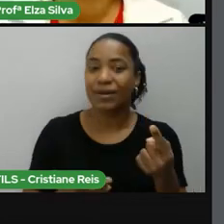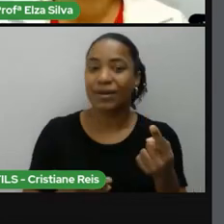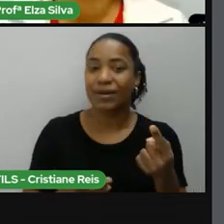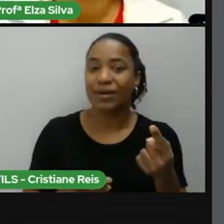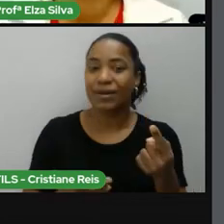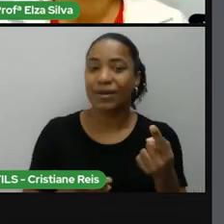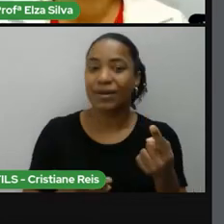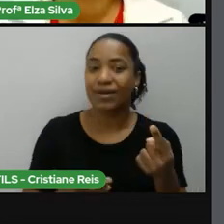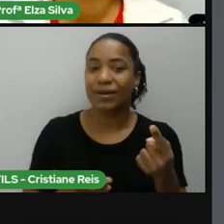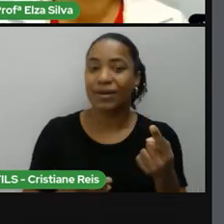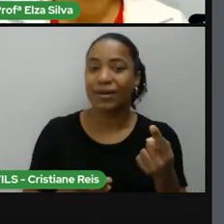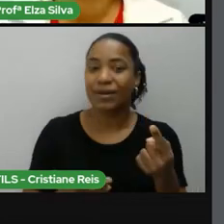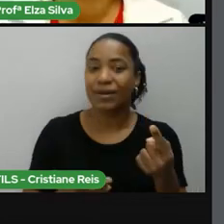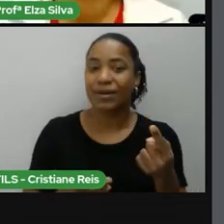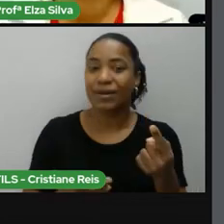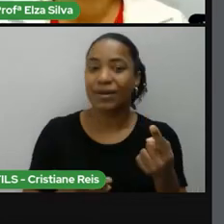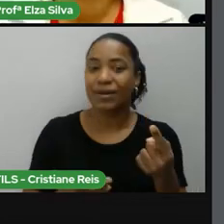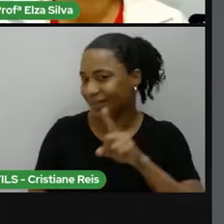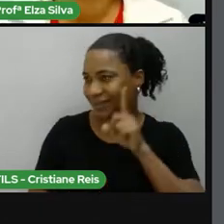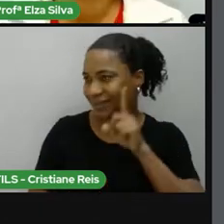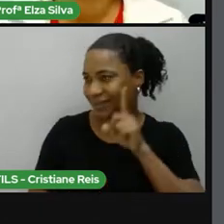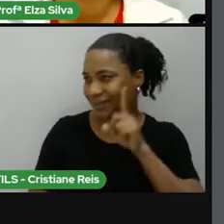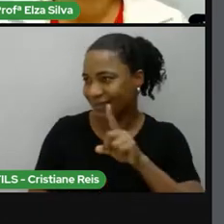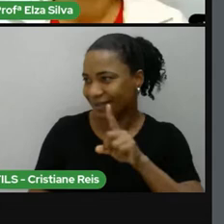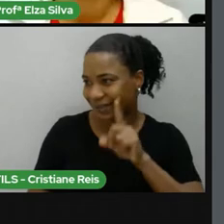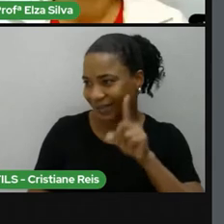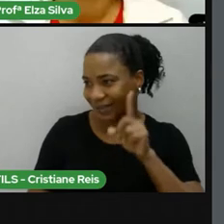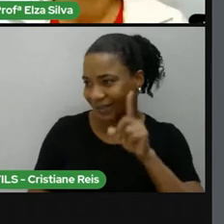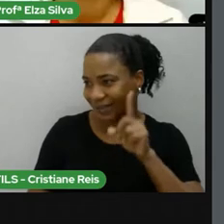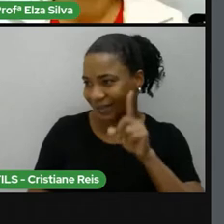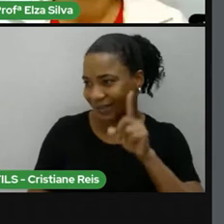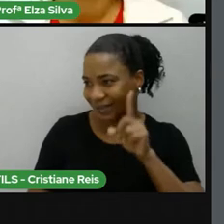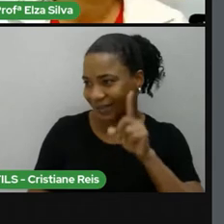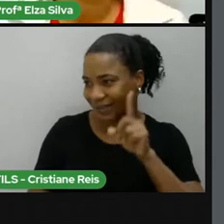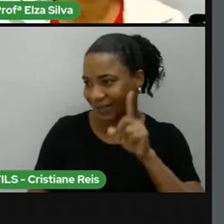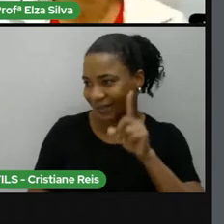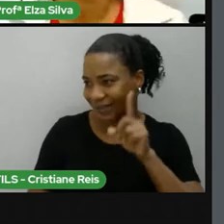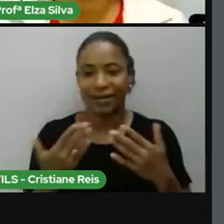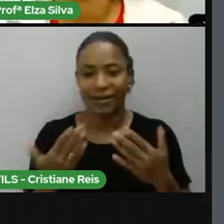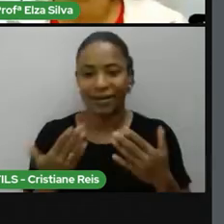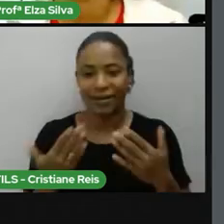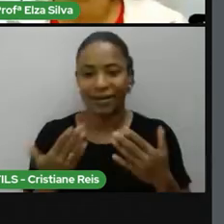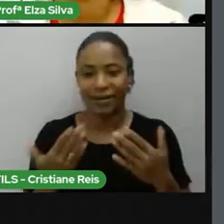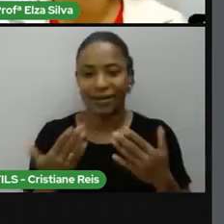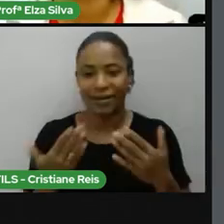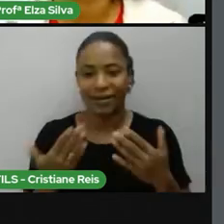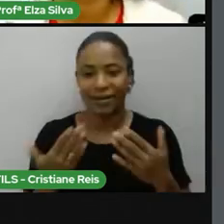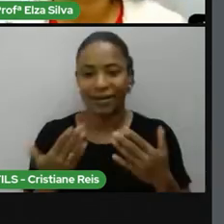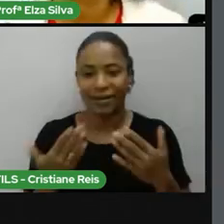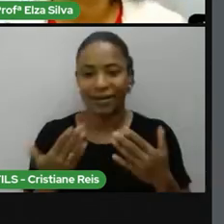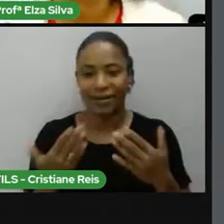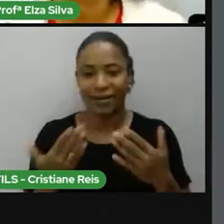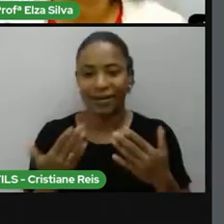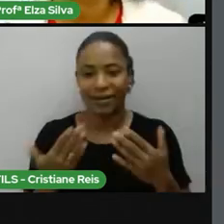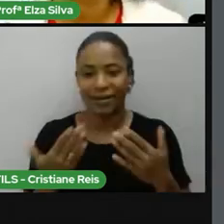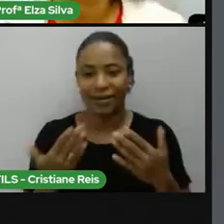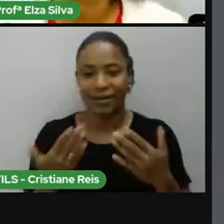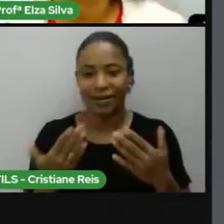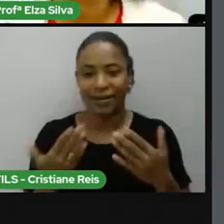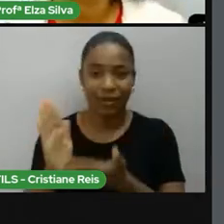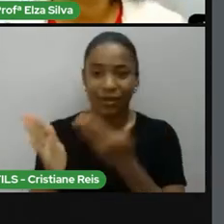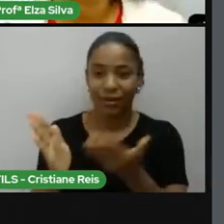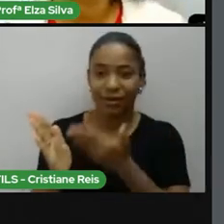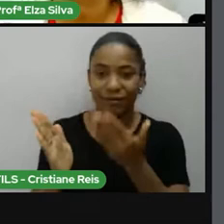was a writer, novelist, and a teacher. Ela foi uma escritora, romancista, e também